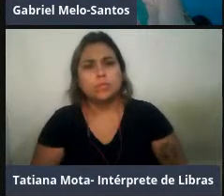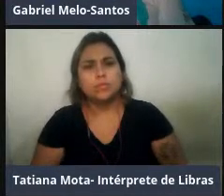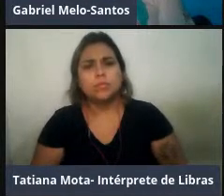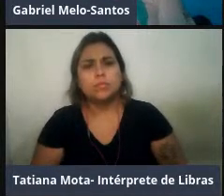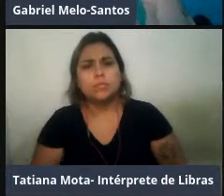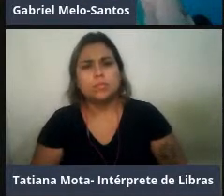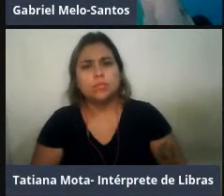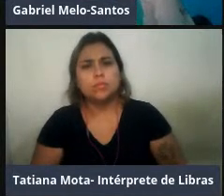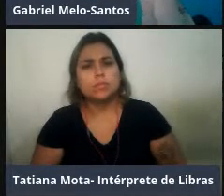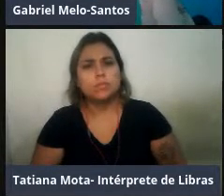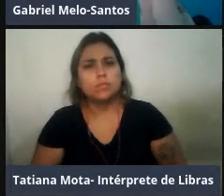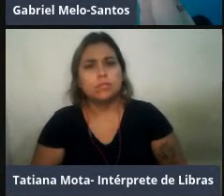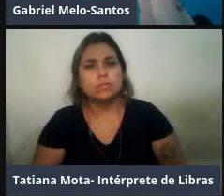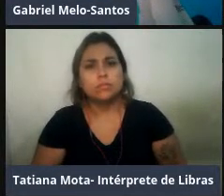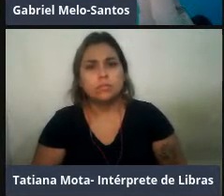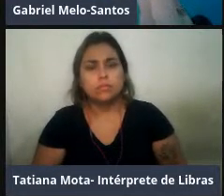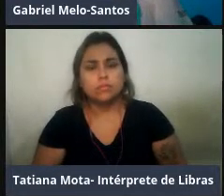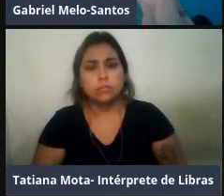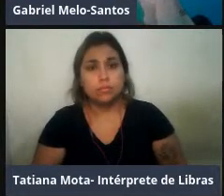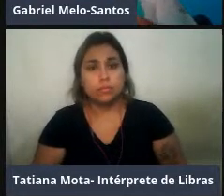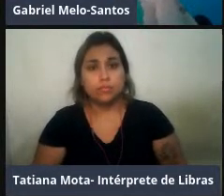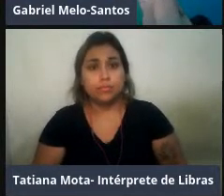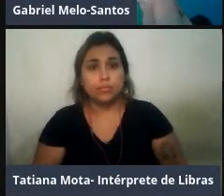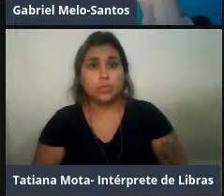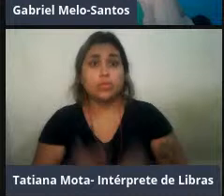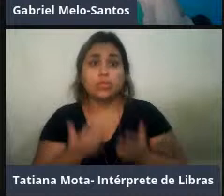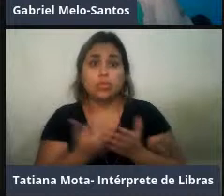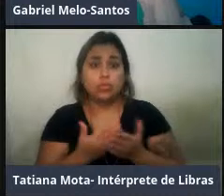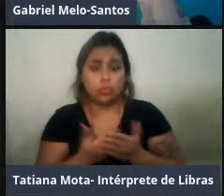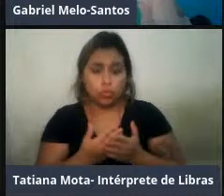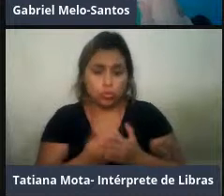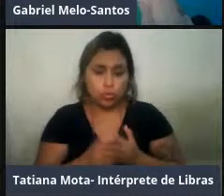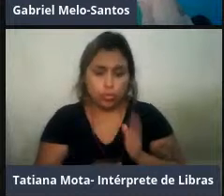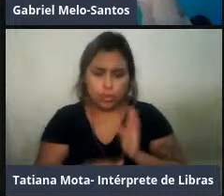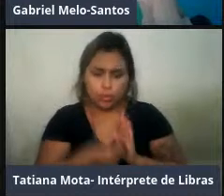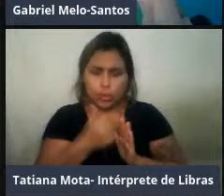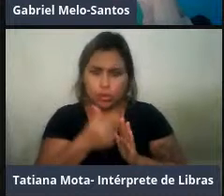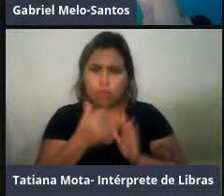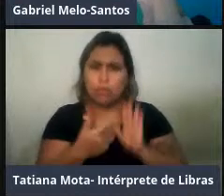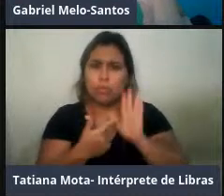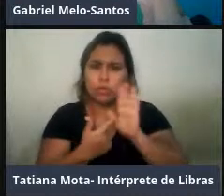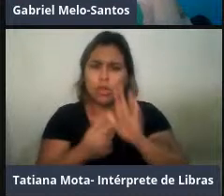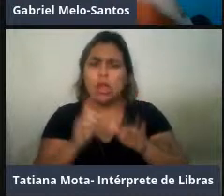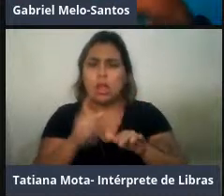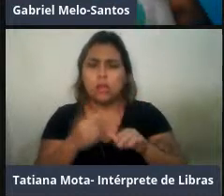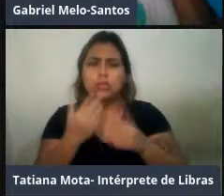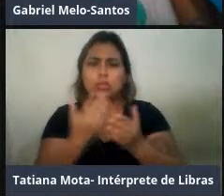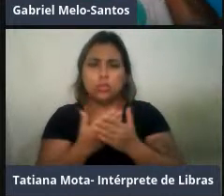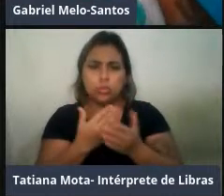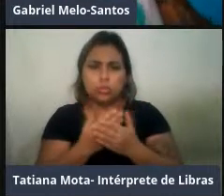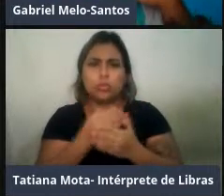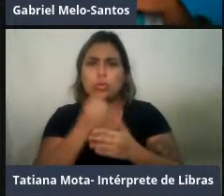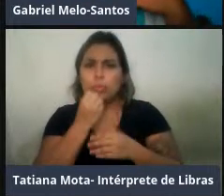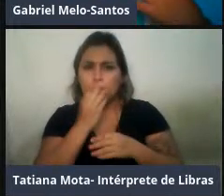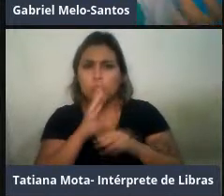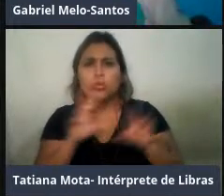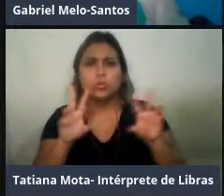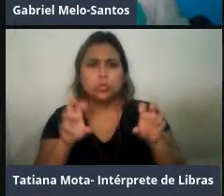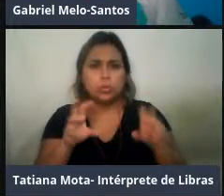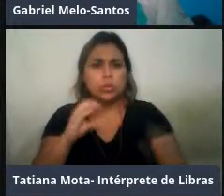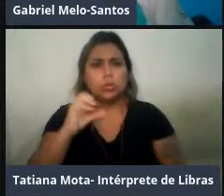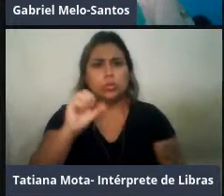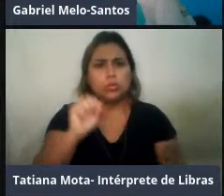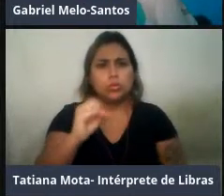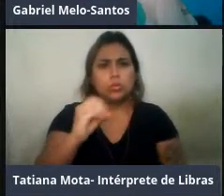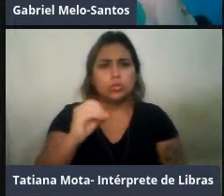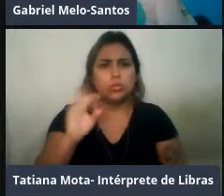primeiro estudo que eu queria falar aqui para vocês é o estudo do gênero Sotaglia, que esse é um estudo muito legal, a gente fez com a colaboração, a Marta inclusive